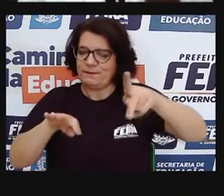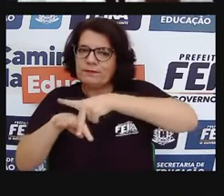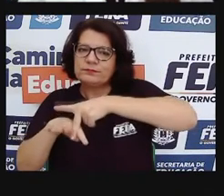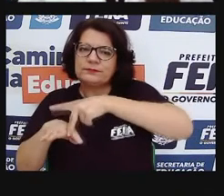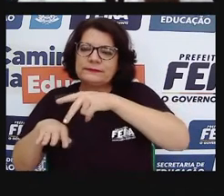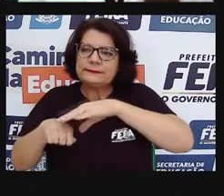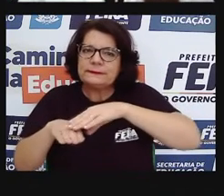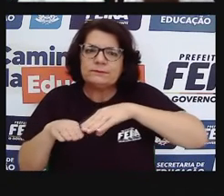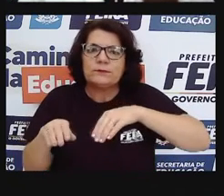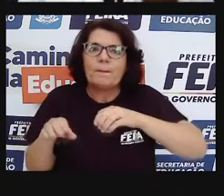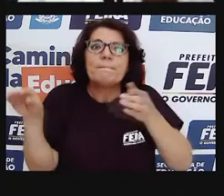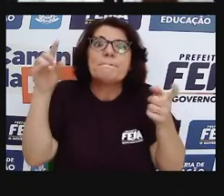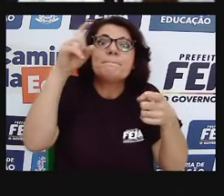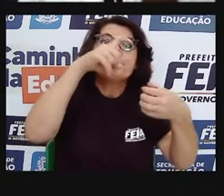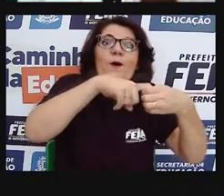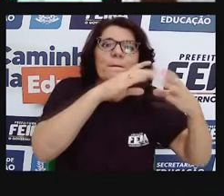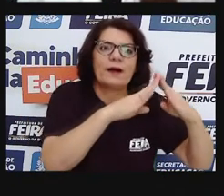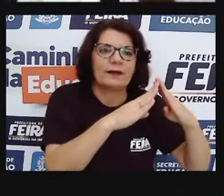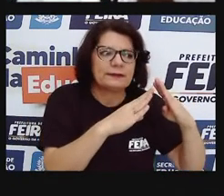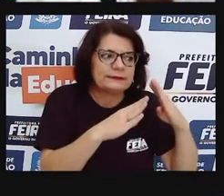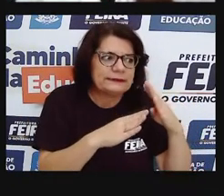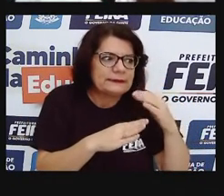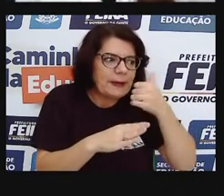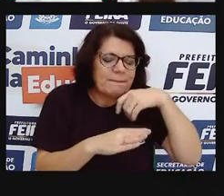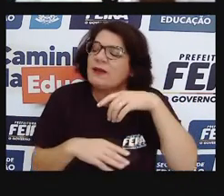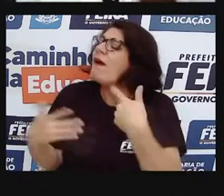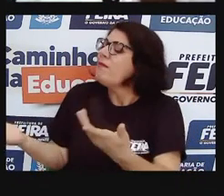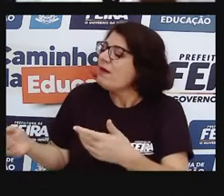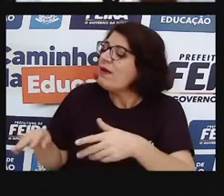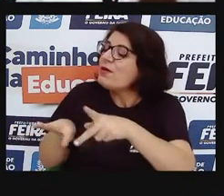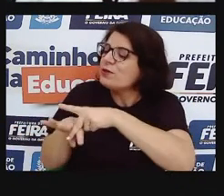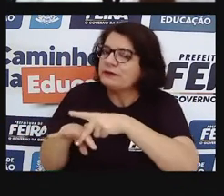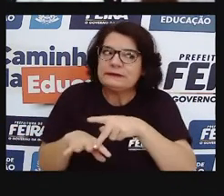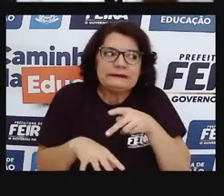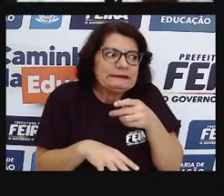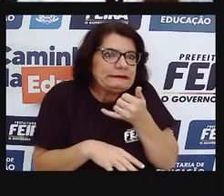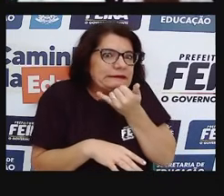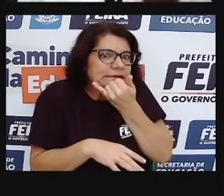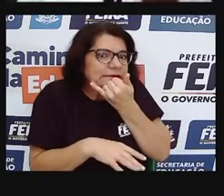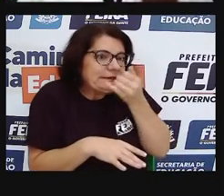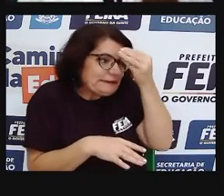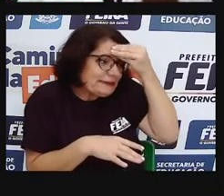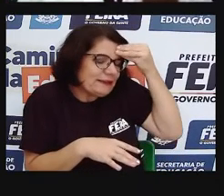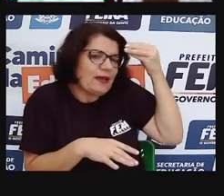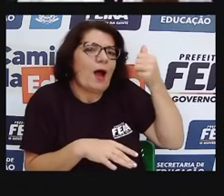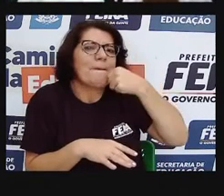sandália, e quando eu chegava em casa era uma surra, né, porque o pé tava descalço.